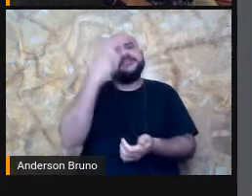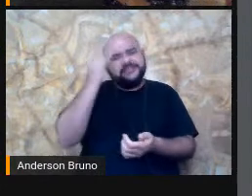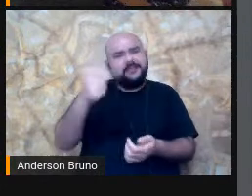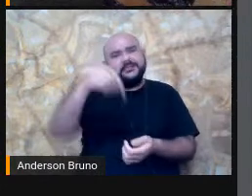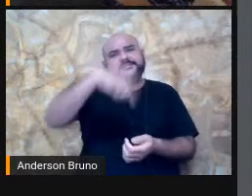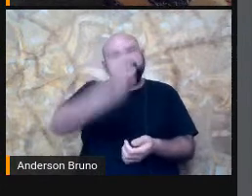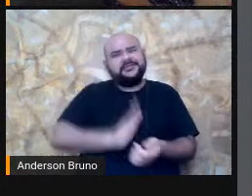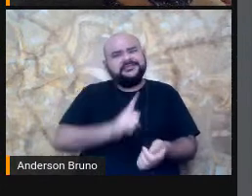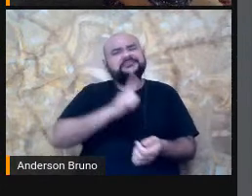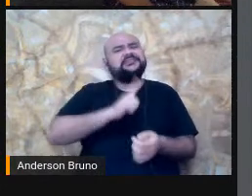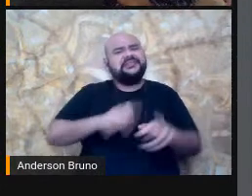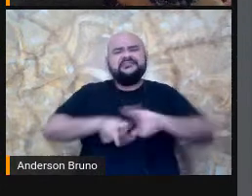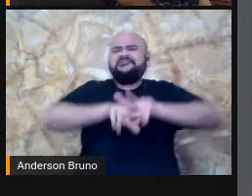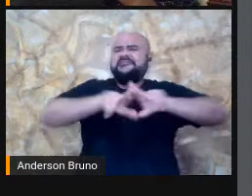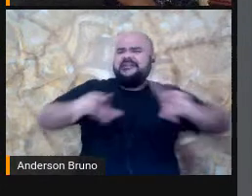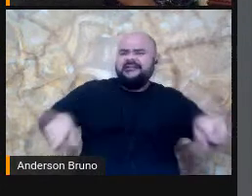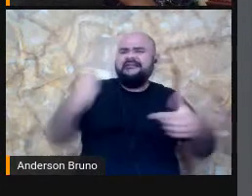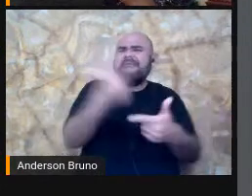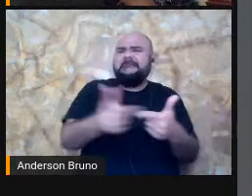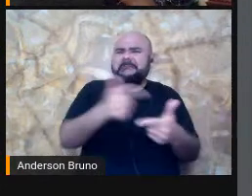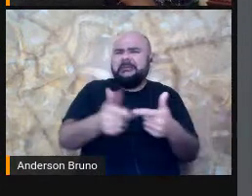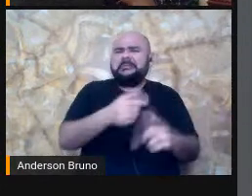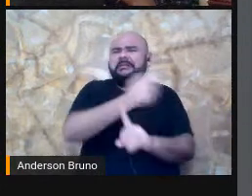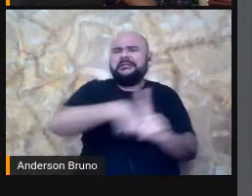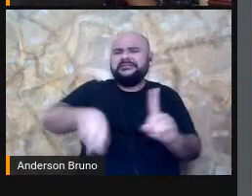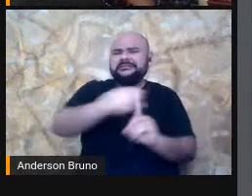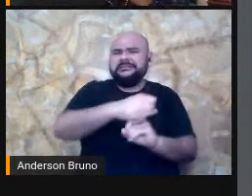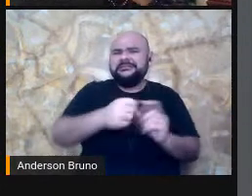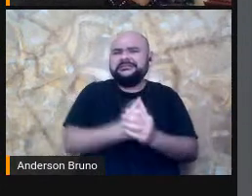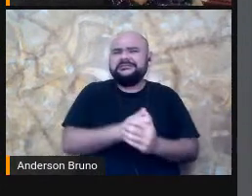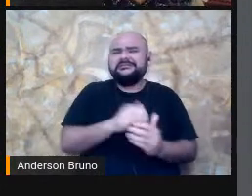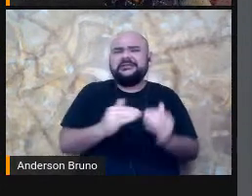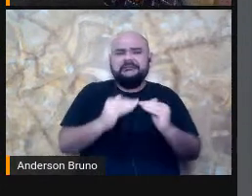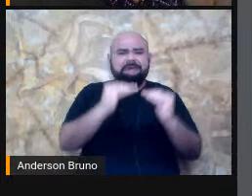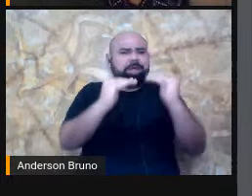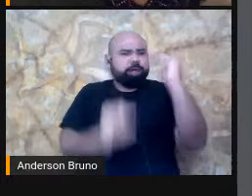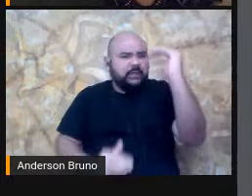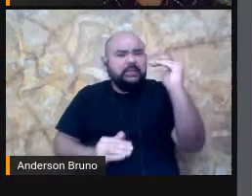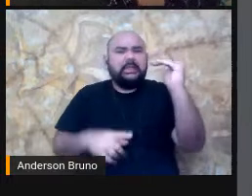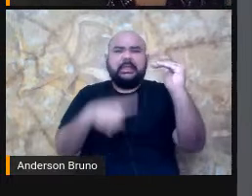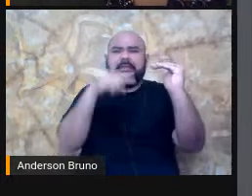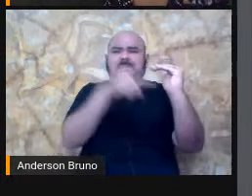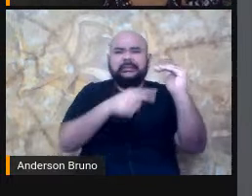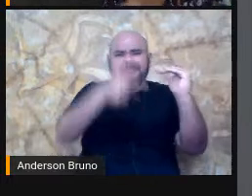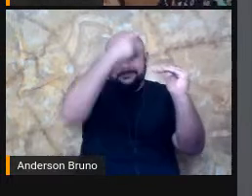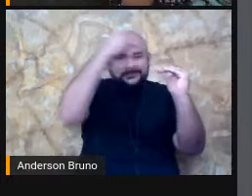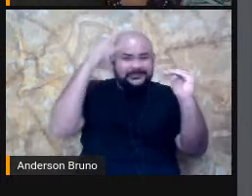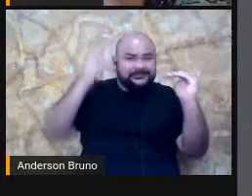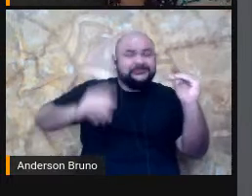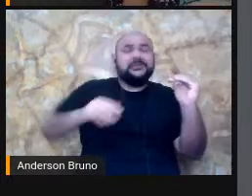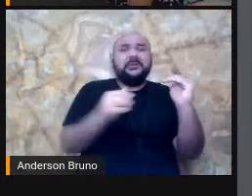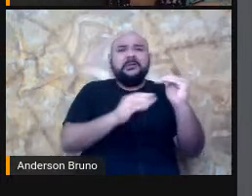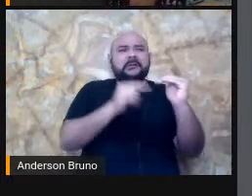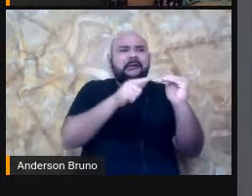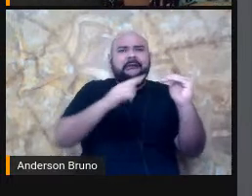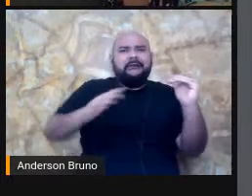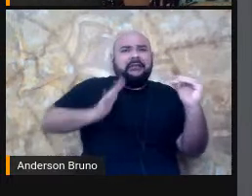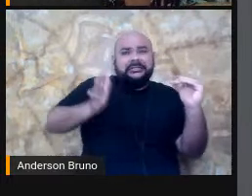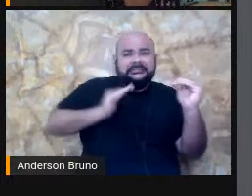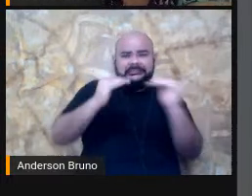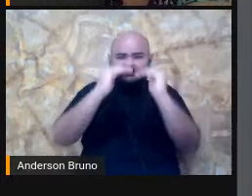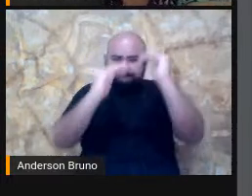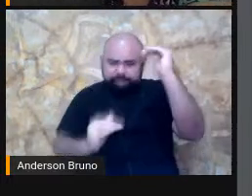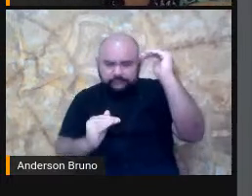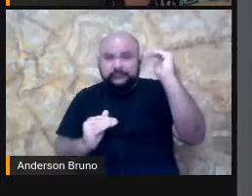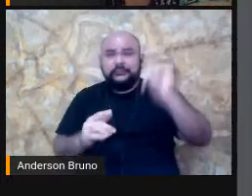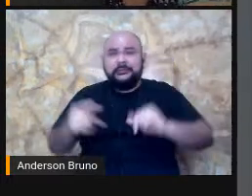E tudo vai esbarrar Aí Né? Mas independente Disso Nós que somos Da